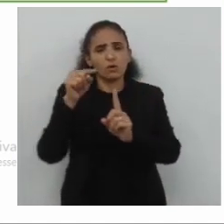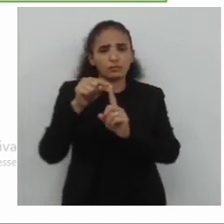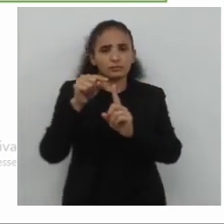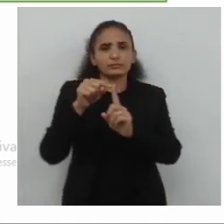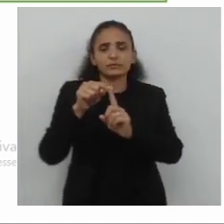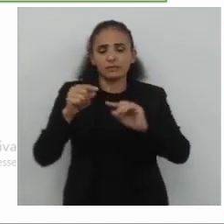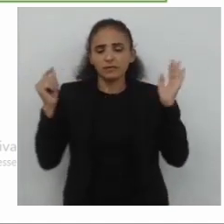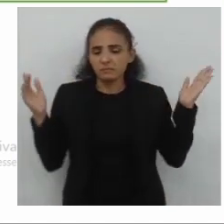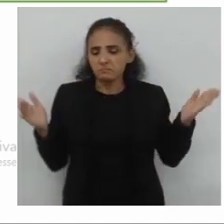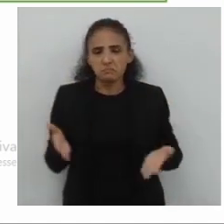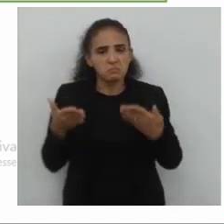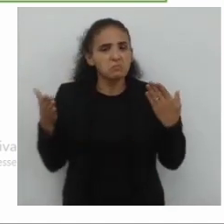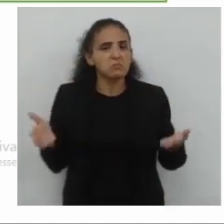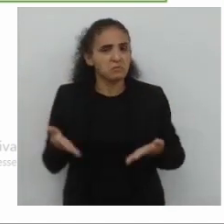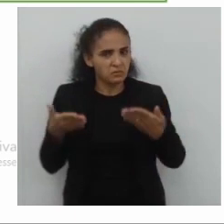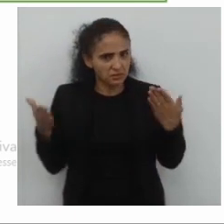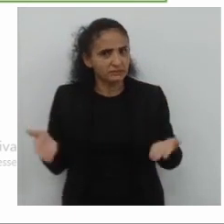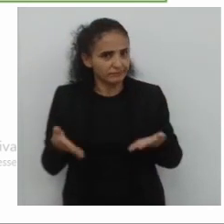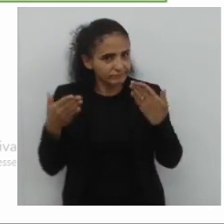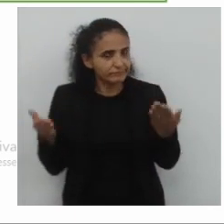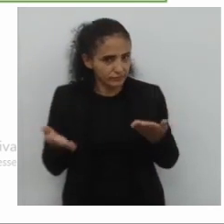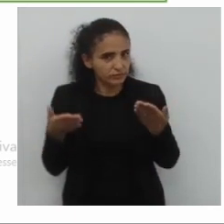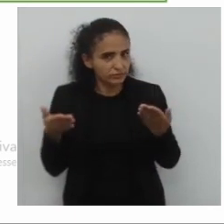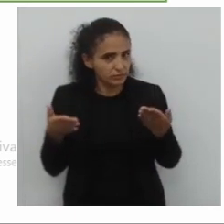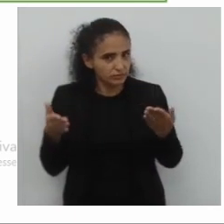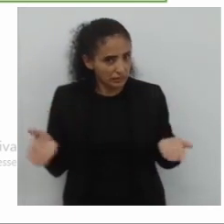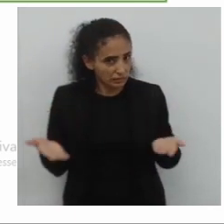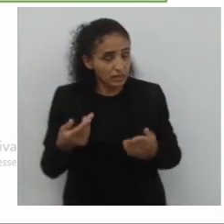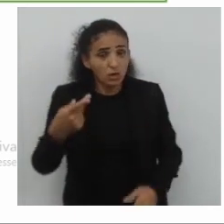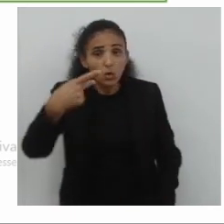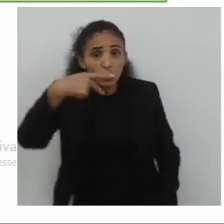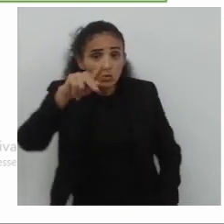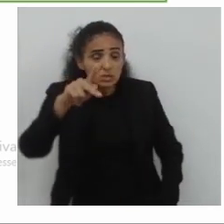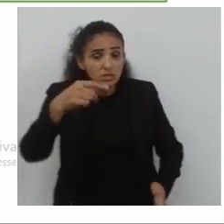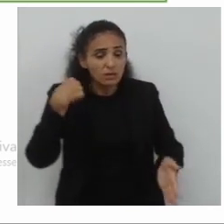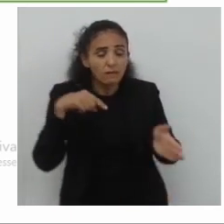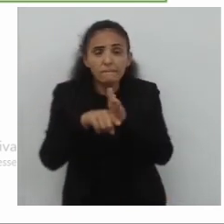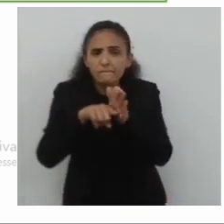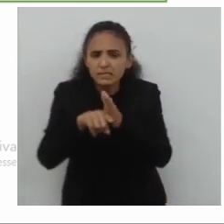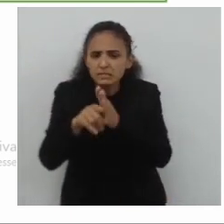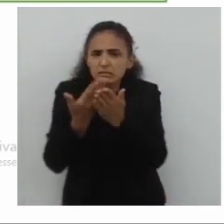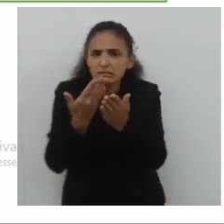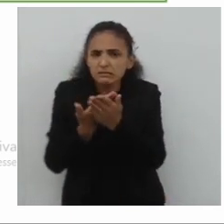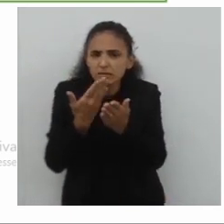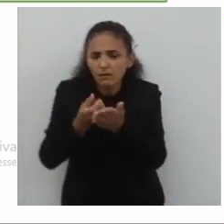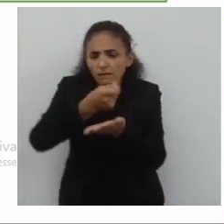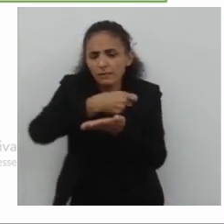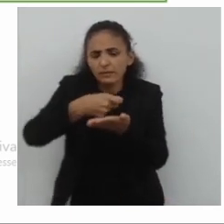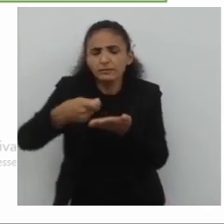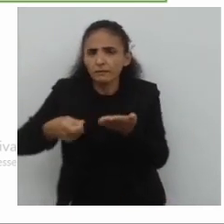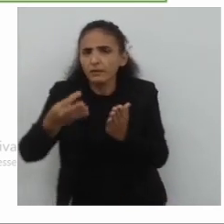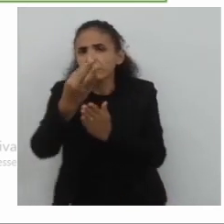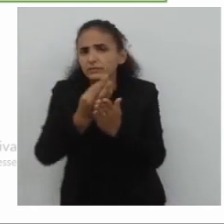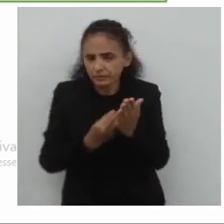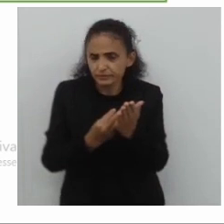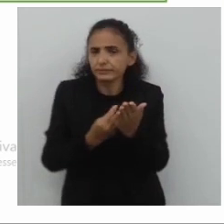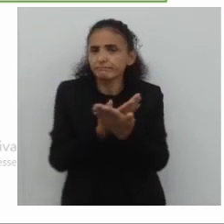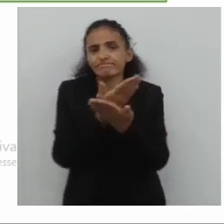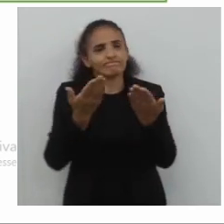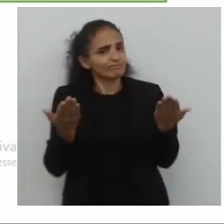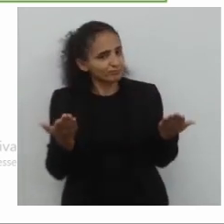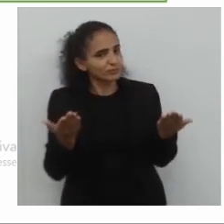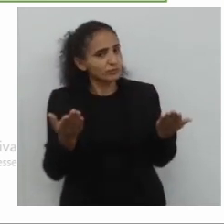o convencimento, ou, parte, a adesão à sua tese, ocorra sem muita resistência, pelo leitor